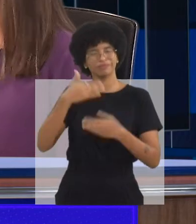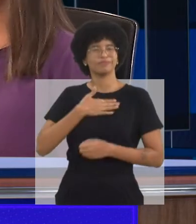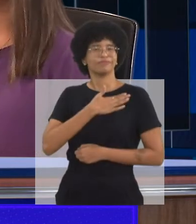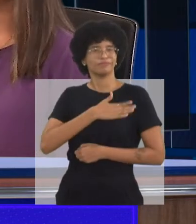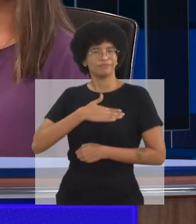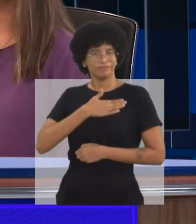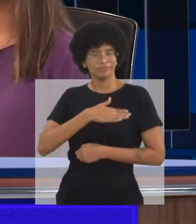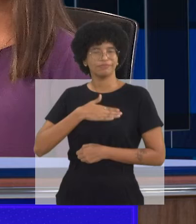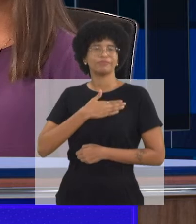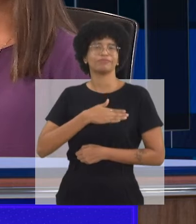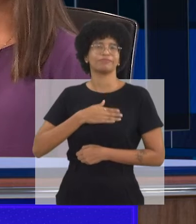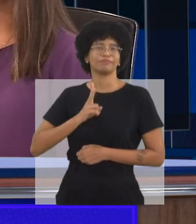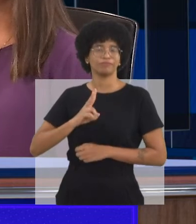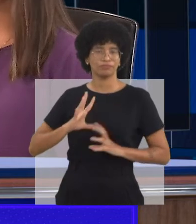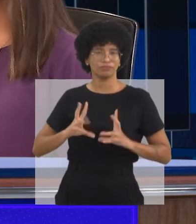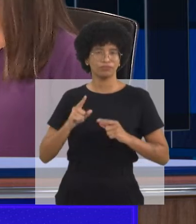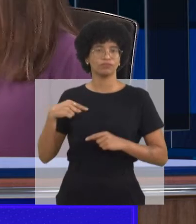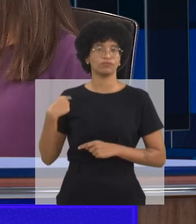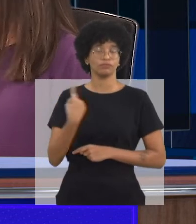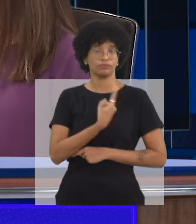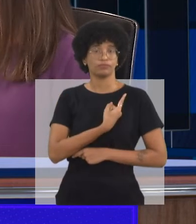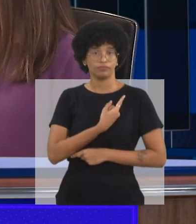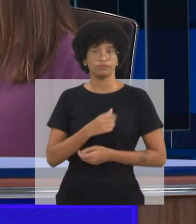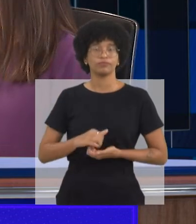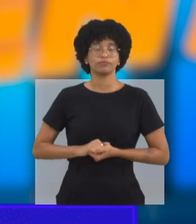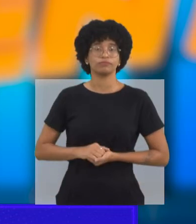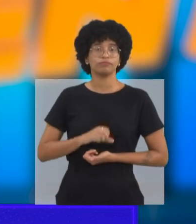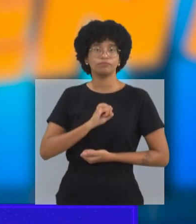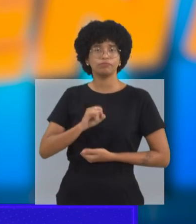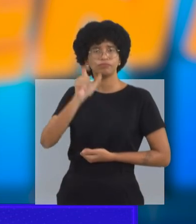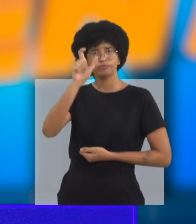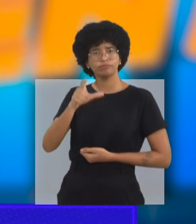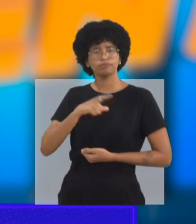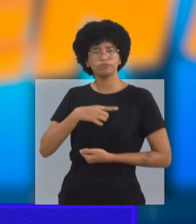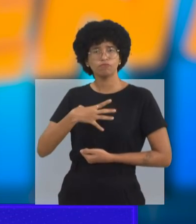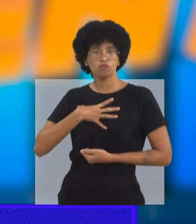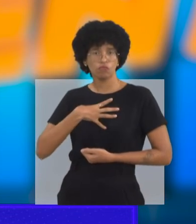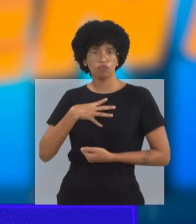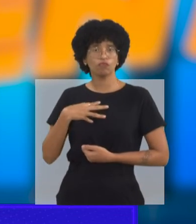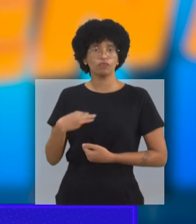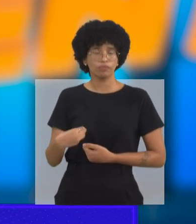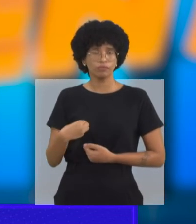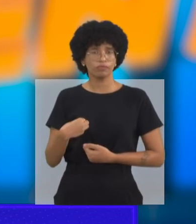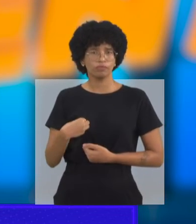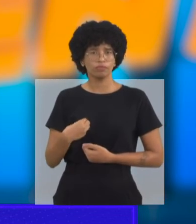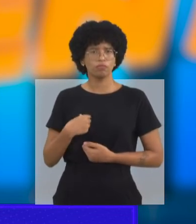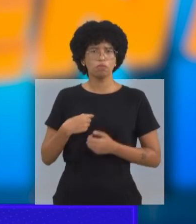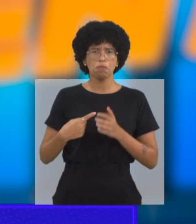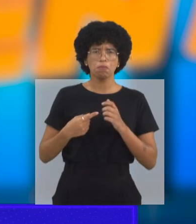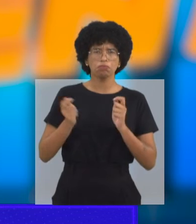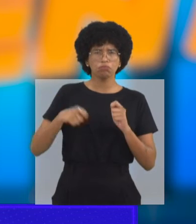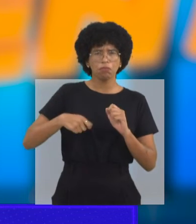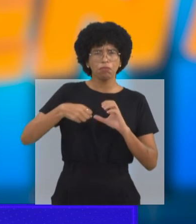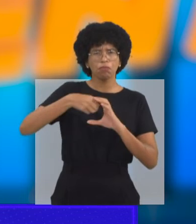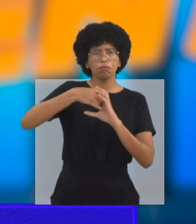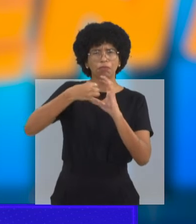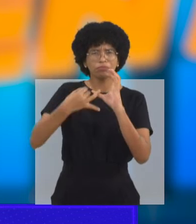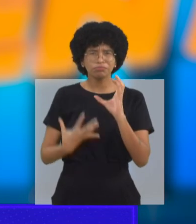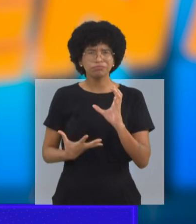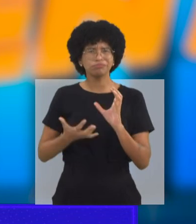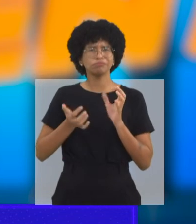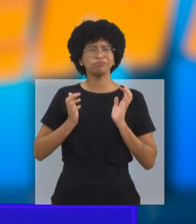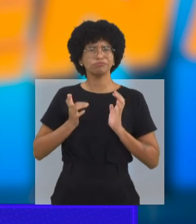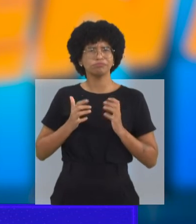prazer sempre. prazer é todo nosso. Só dizendo o seguinte, se você tem uma criança que ela apresenta um atraso,